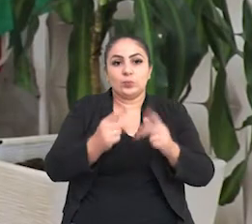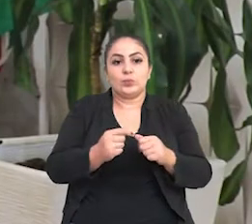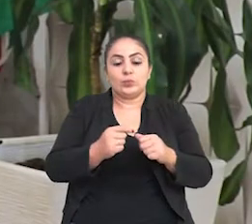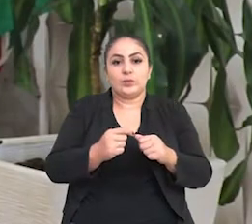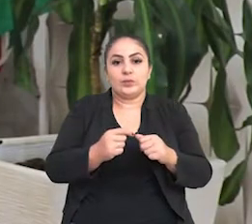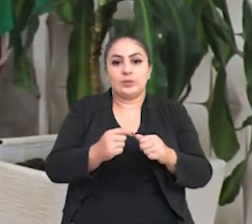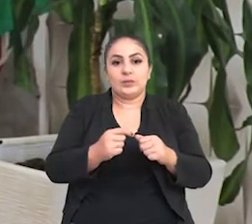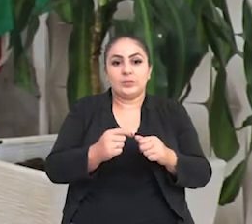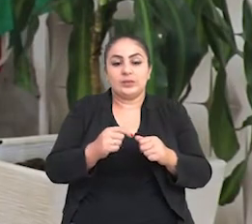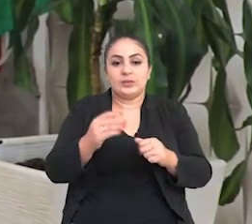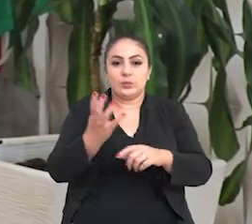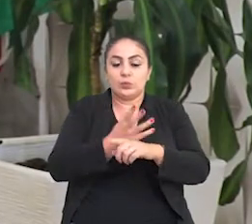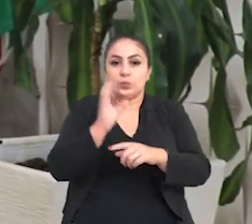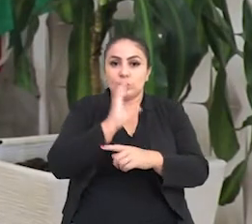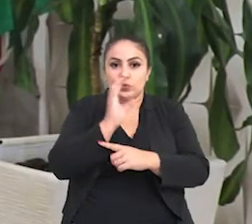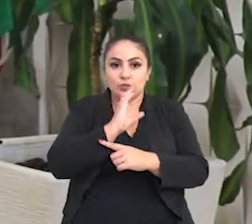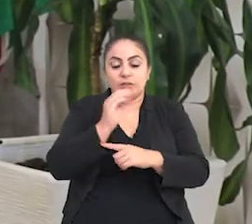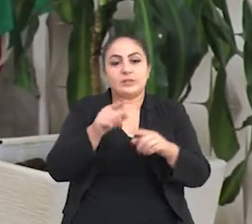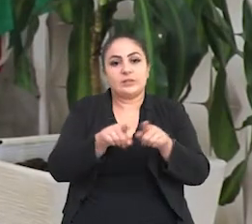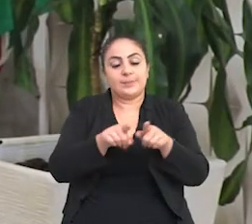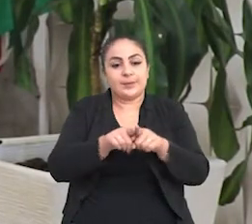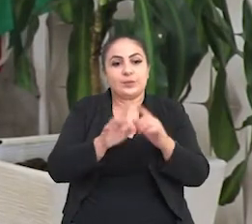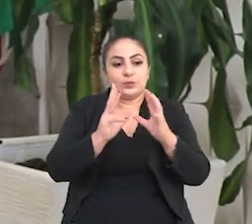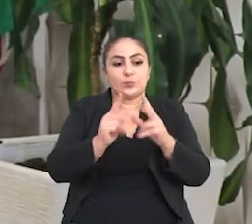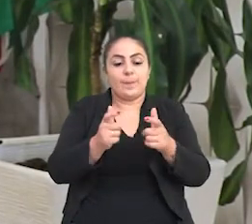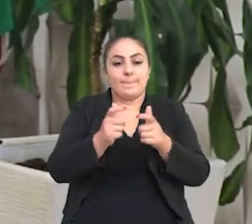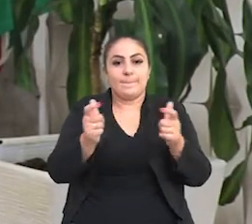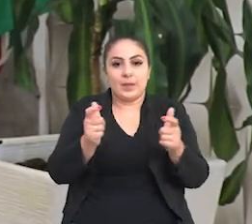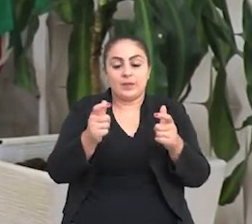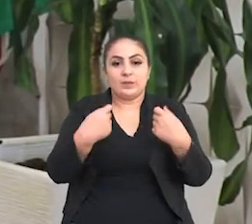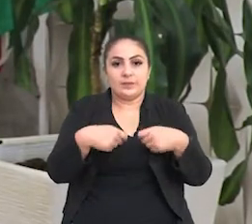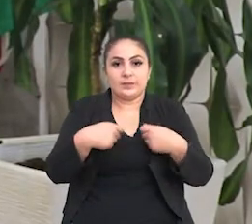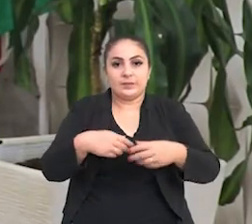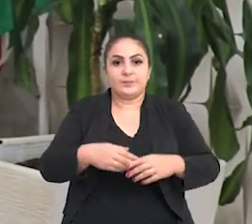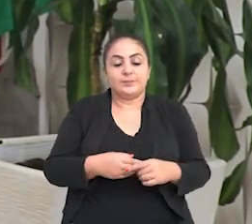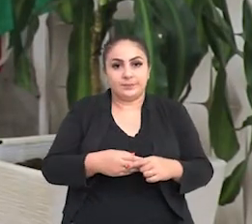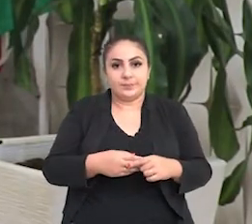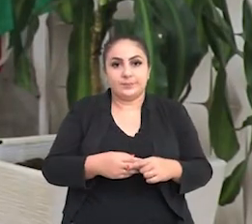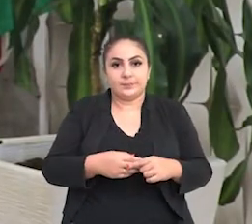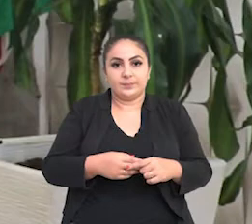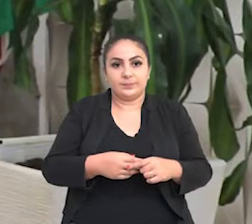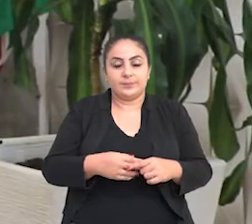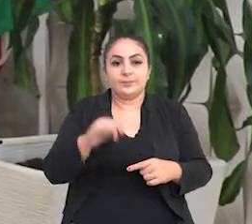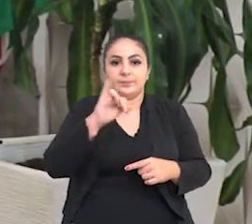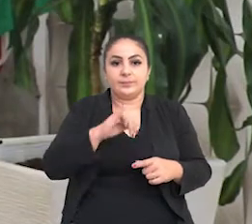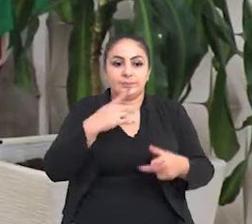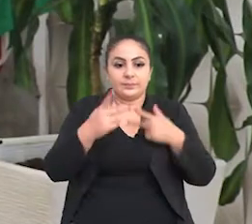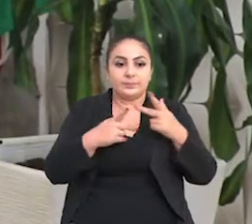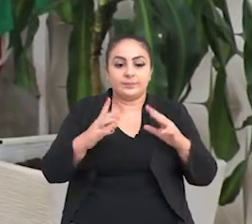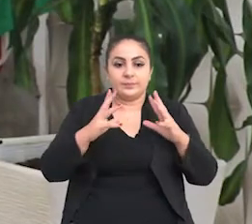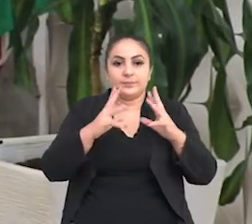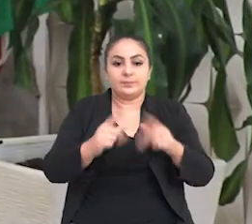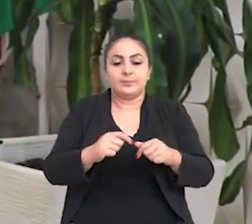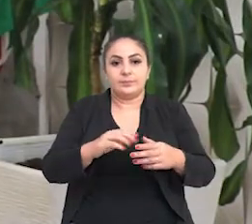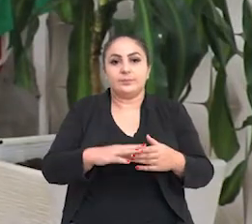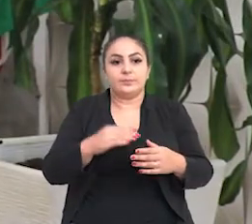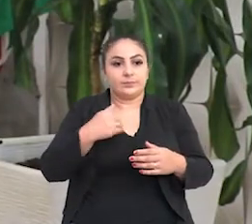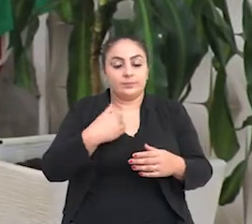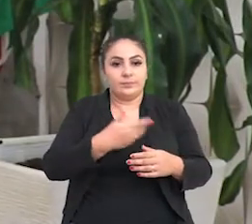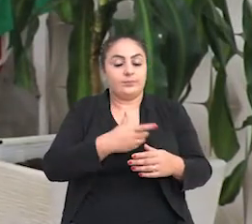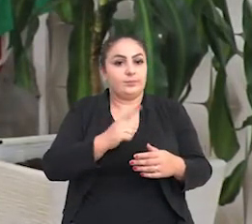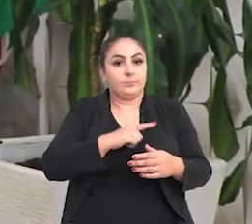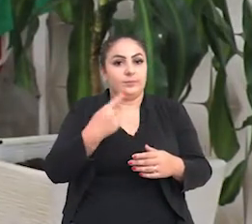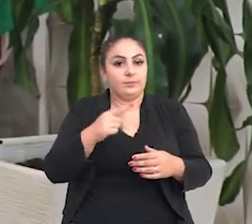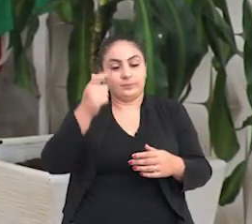exatamente para os casos de urgência e aqueles de maior necessidade. É importante que isso ocorra, é